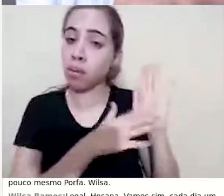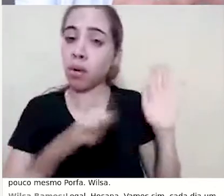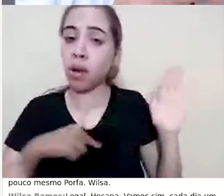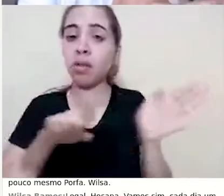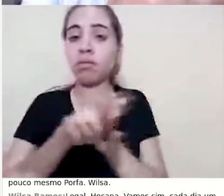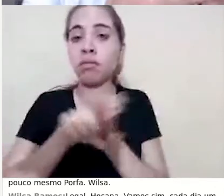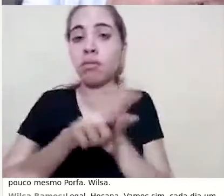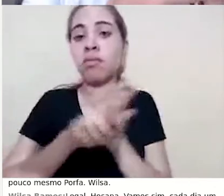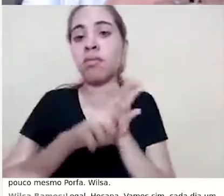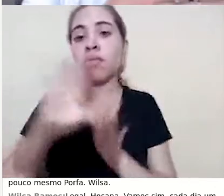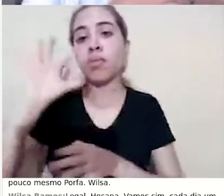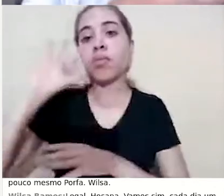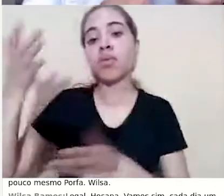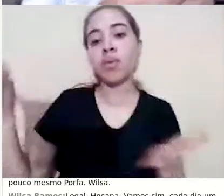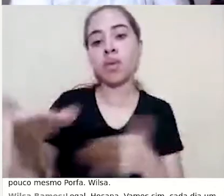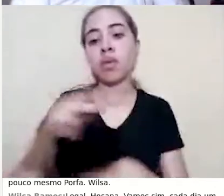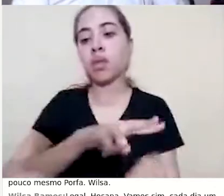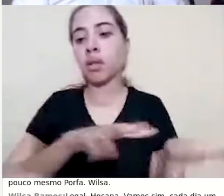realizado nessa semana,